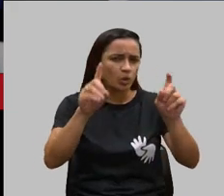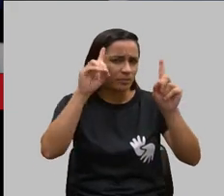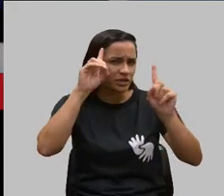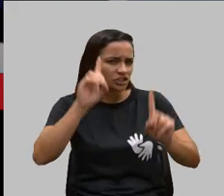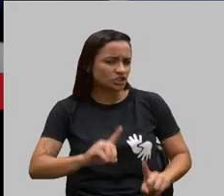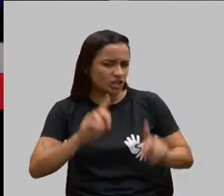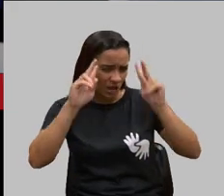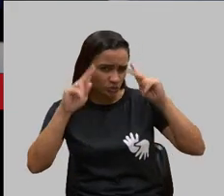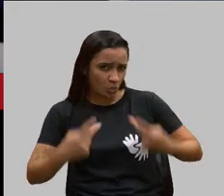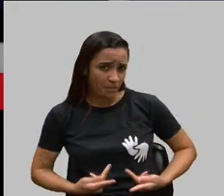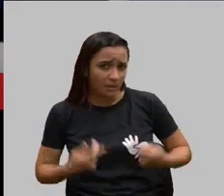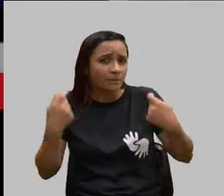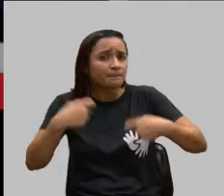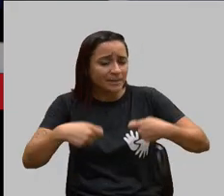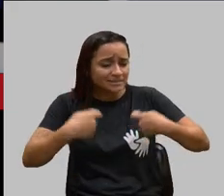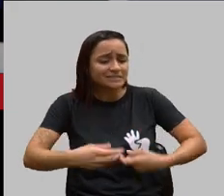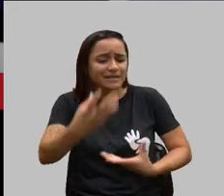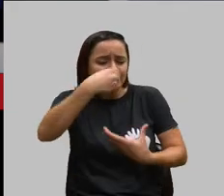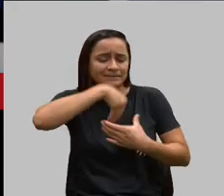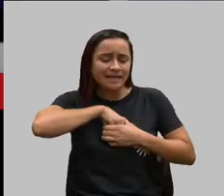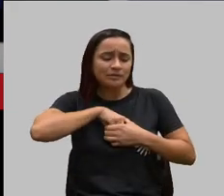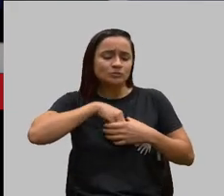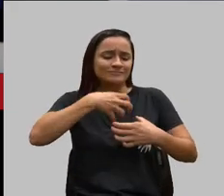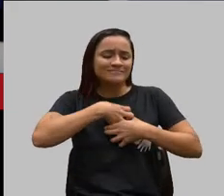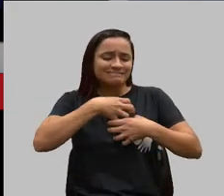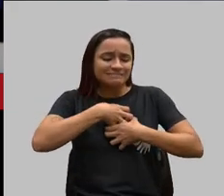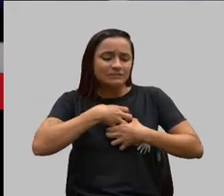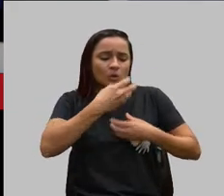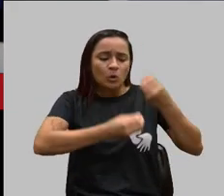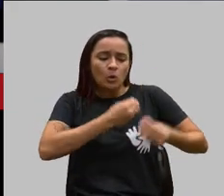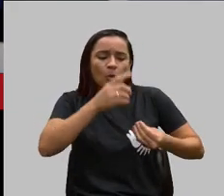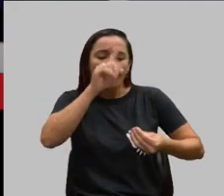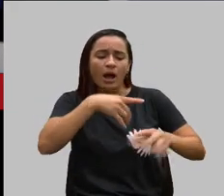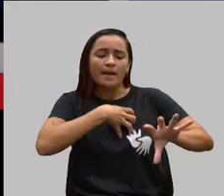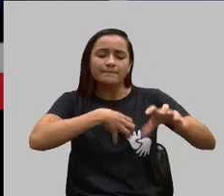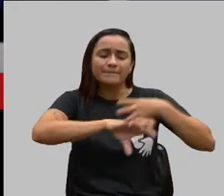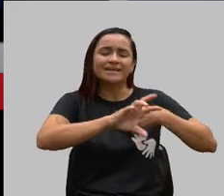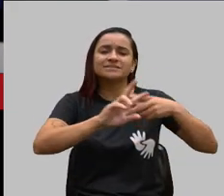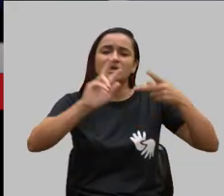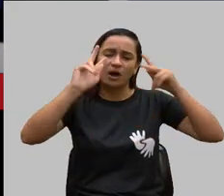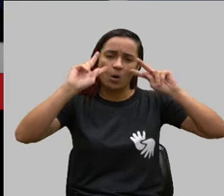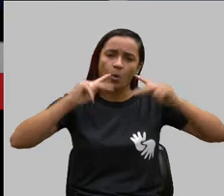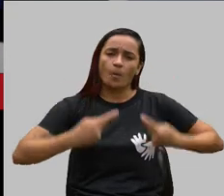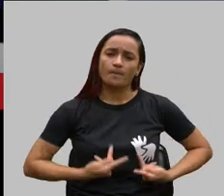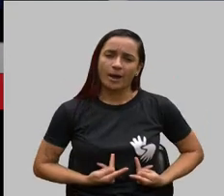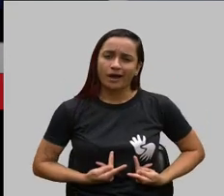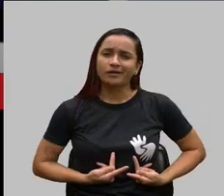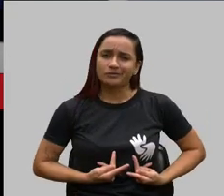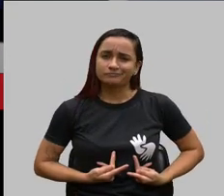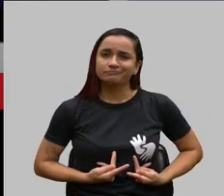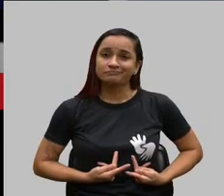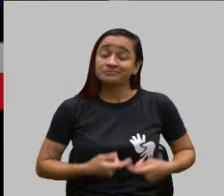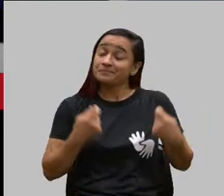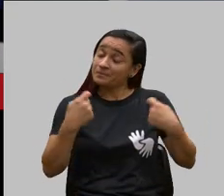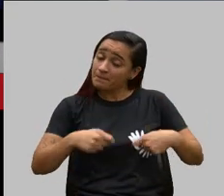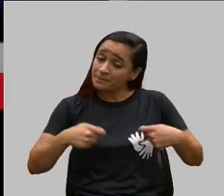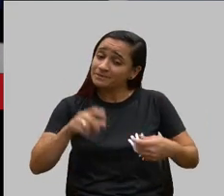humanidade para o direito. Eu acho que é isso que falta. A gente tem que ter essa análise realmente